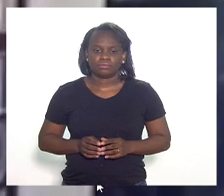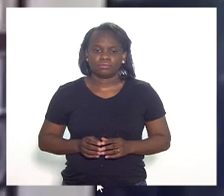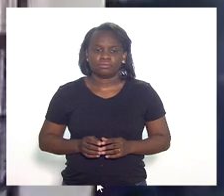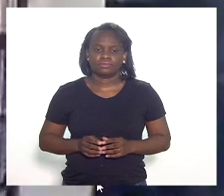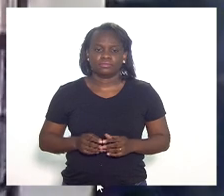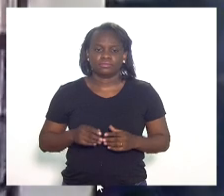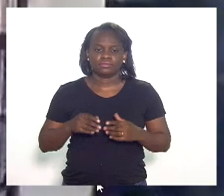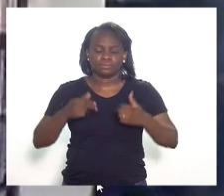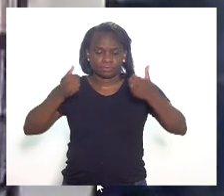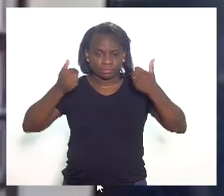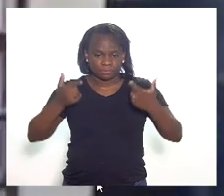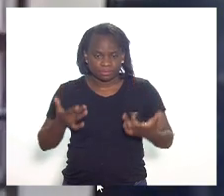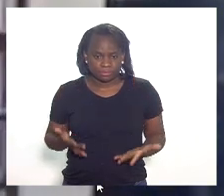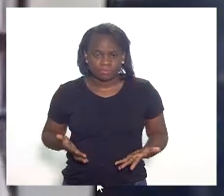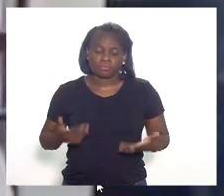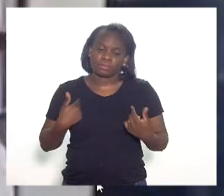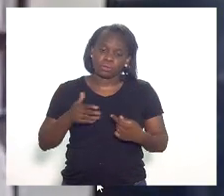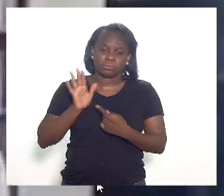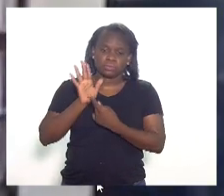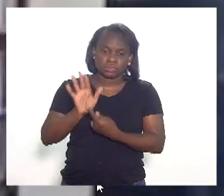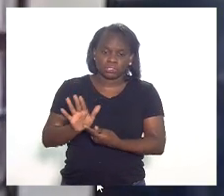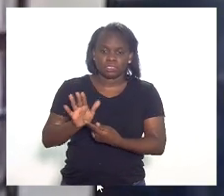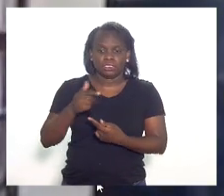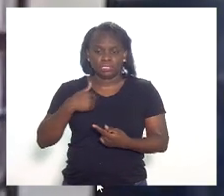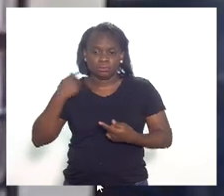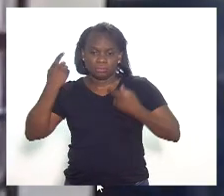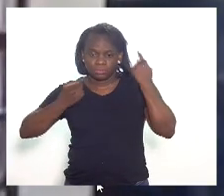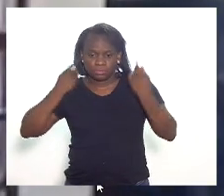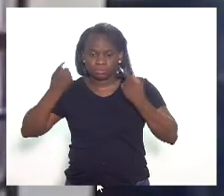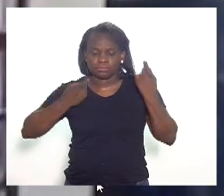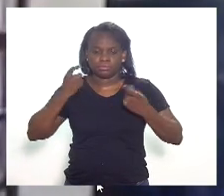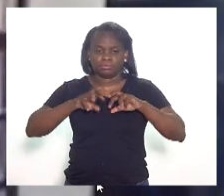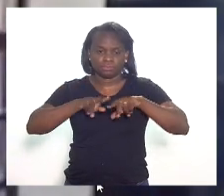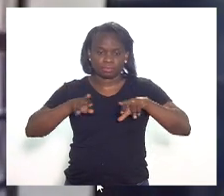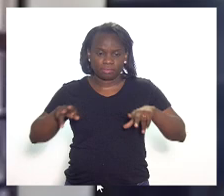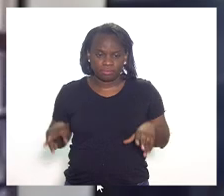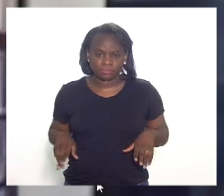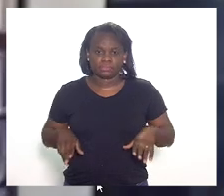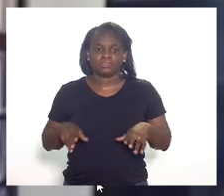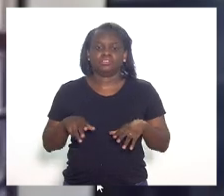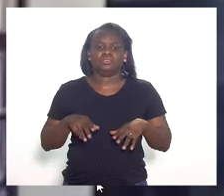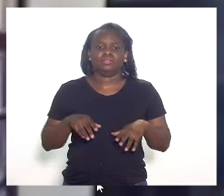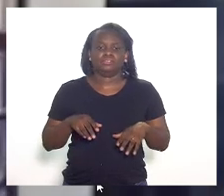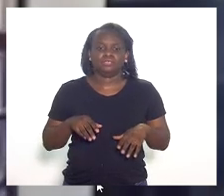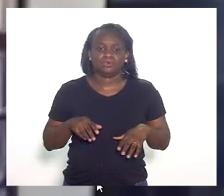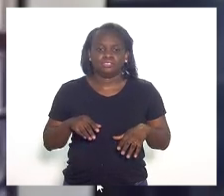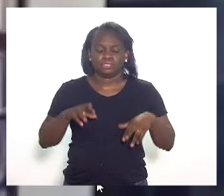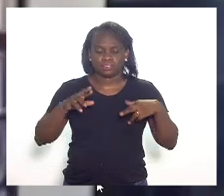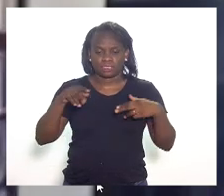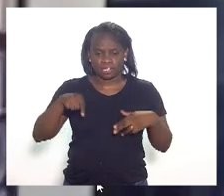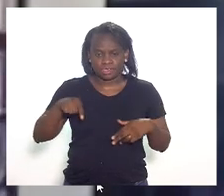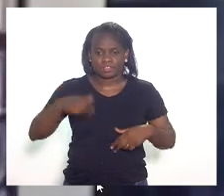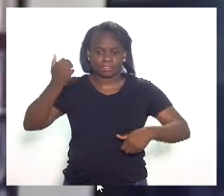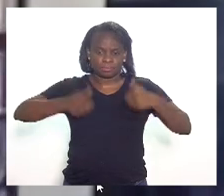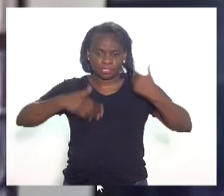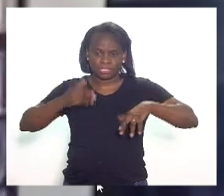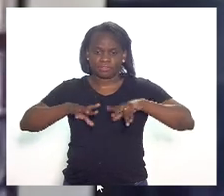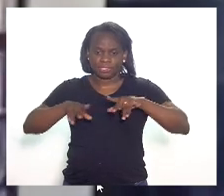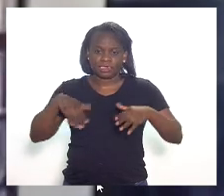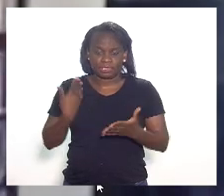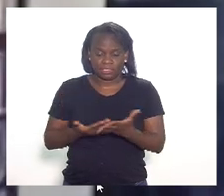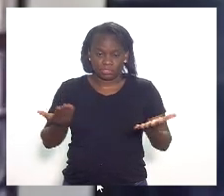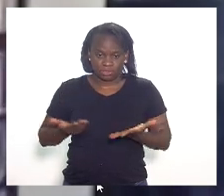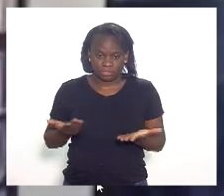demonstrando ou expondo as minhas preocupações nas intervenções que tenho feito até agora